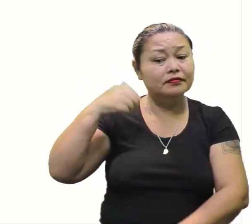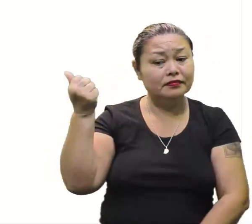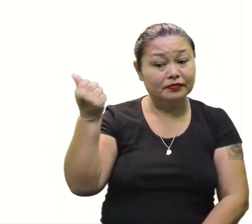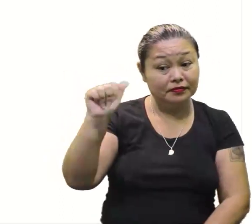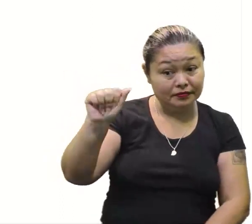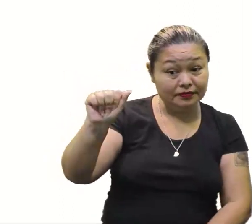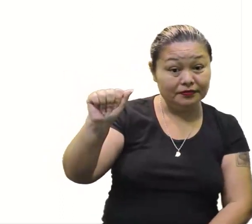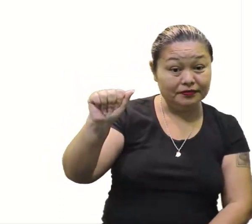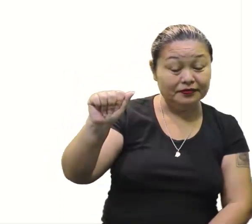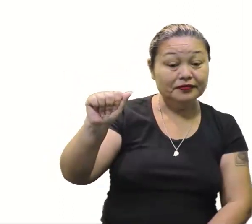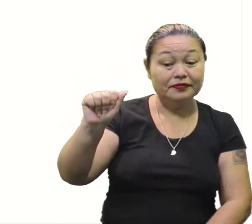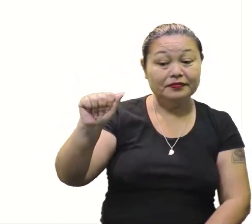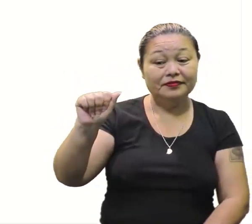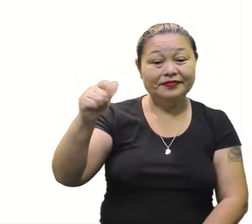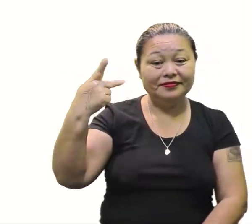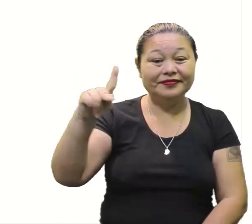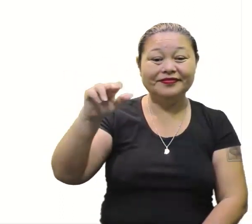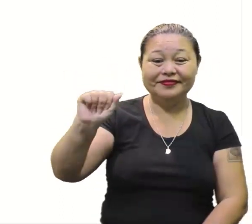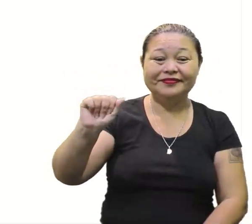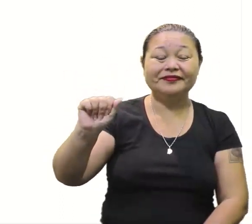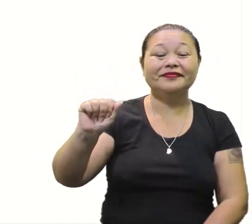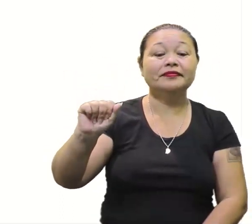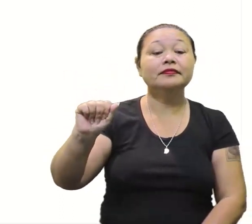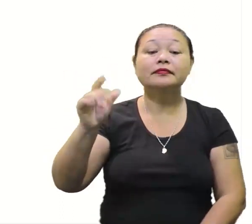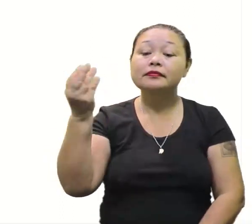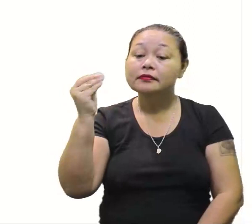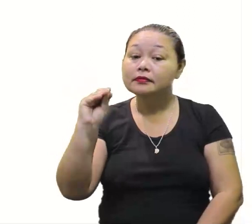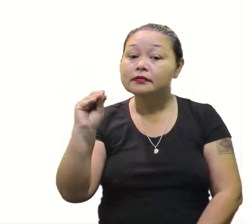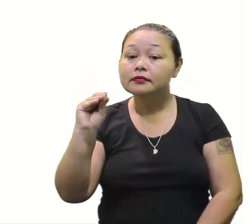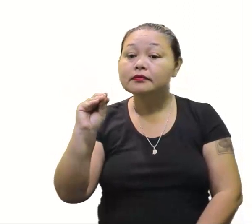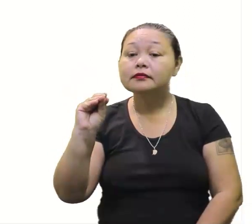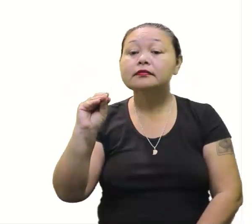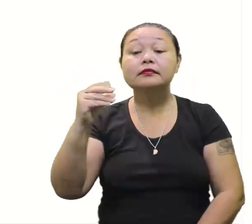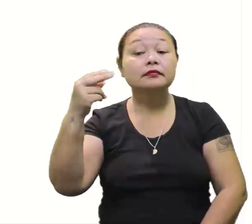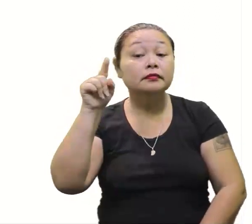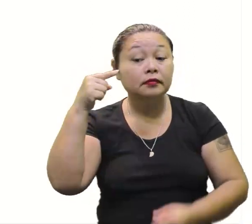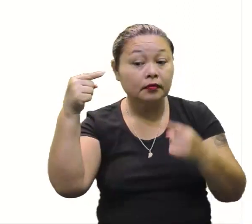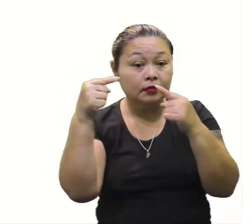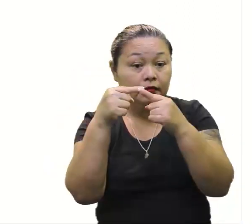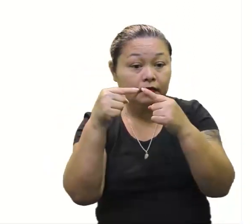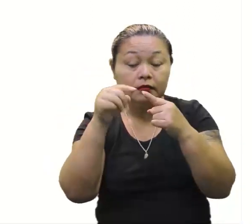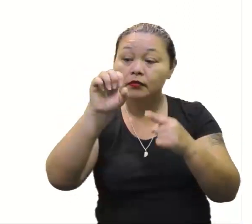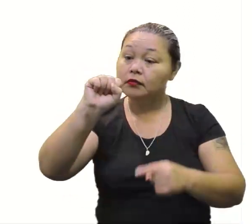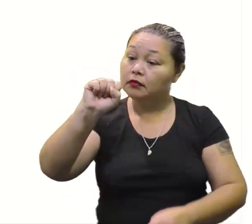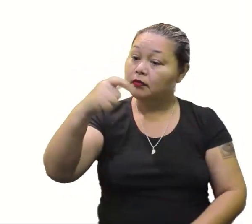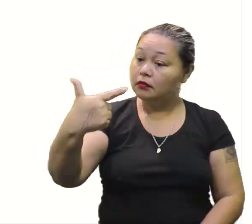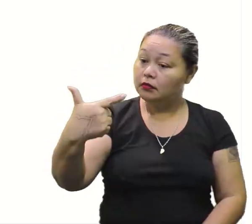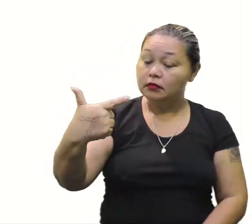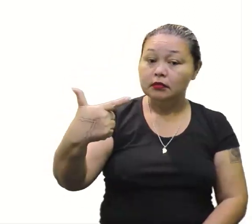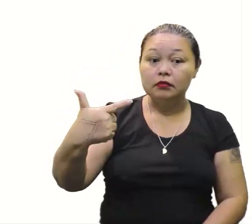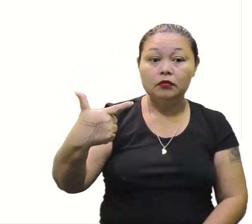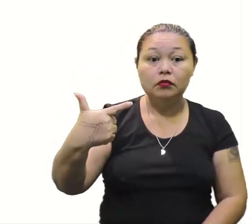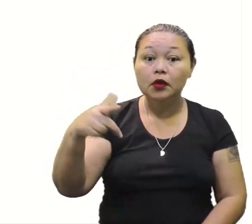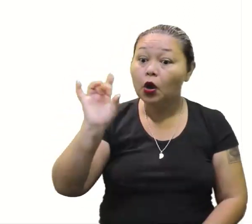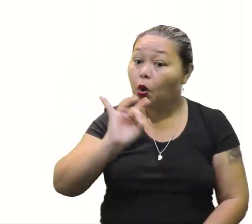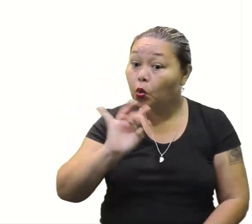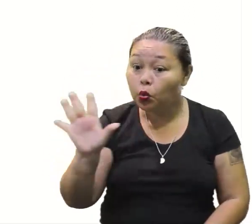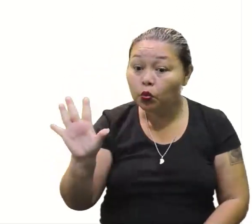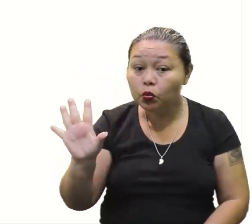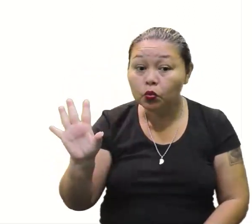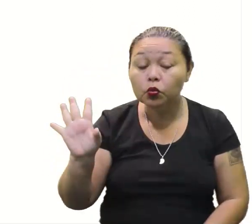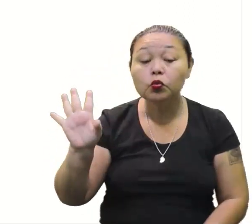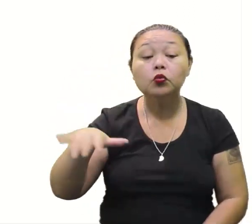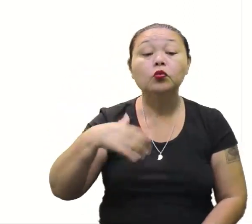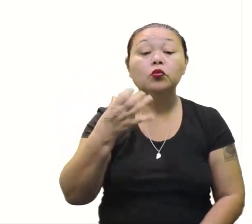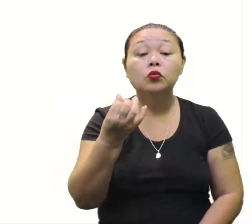Ao dobro de um número A. Então, beleza. Isso. É igual a 82. Só isso? Só isso.